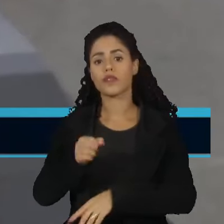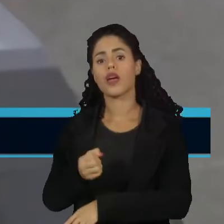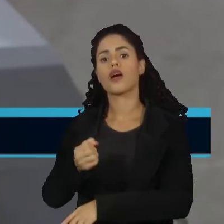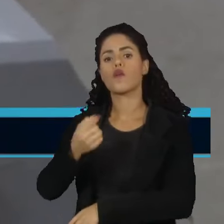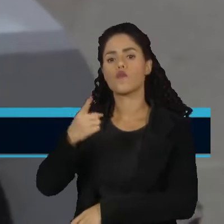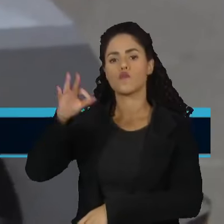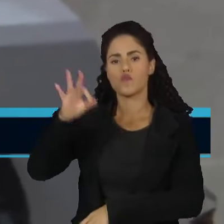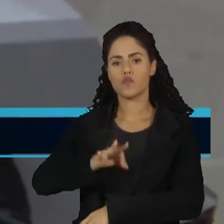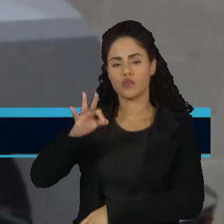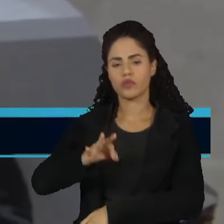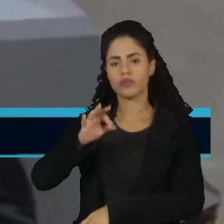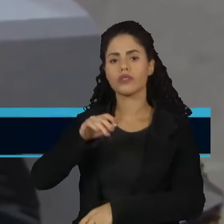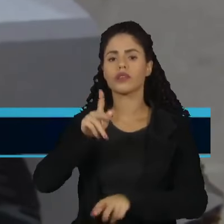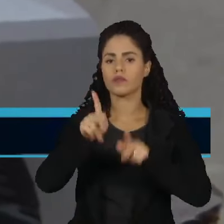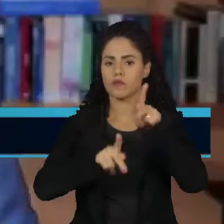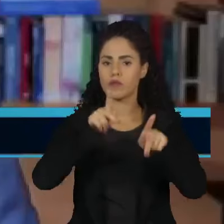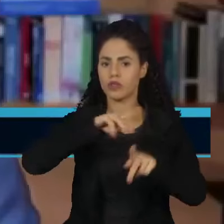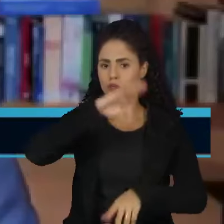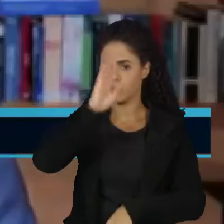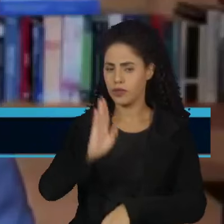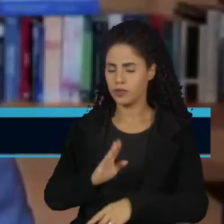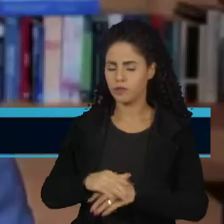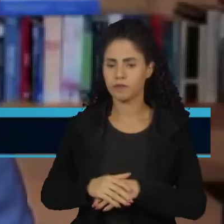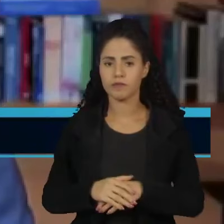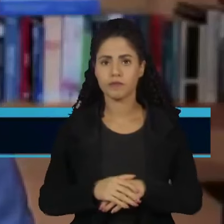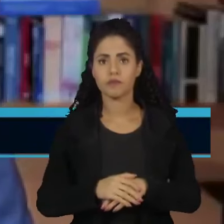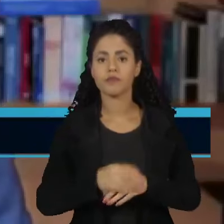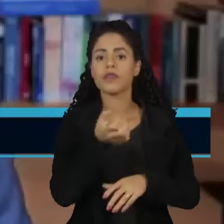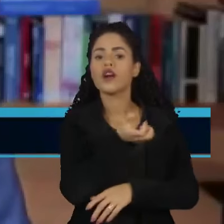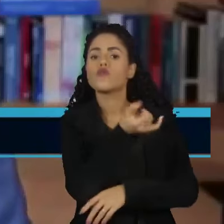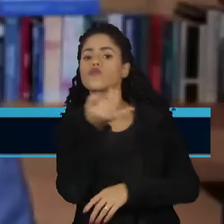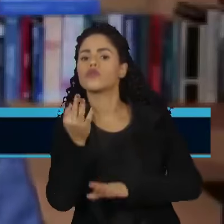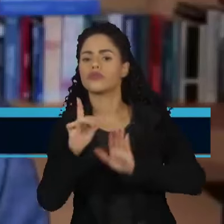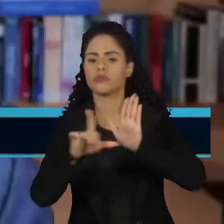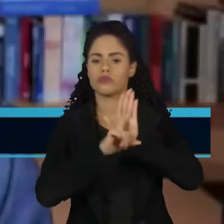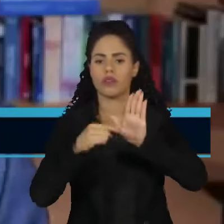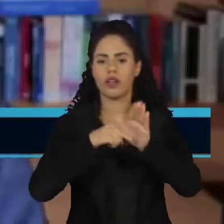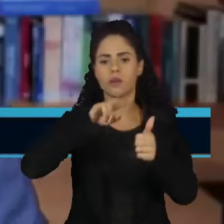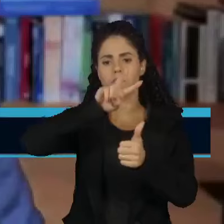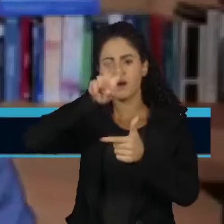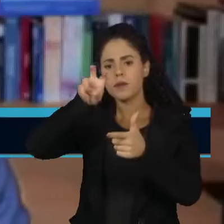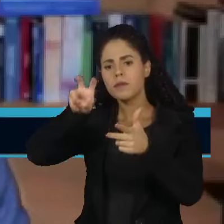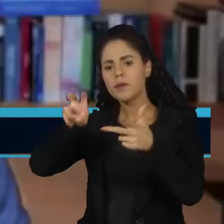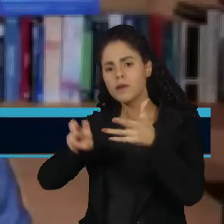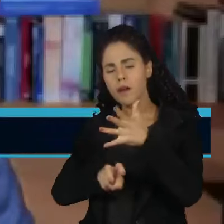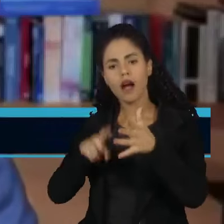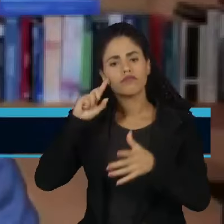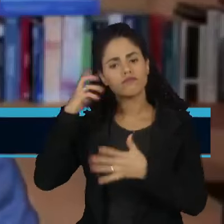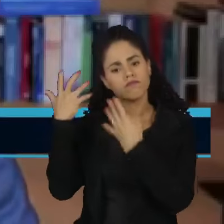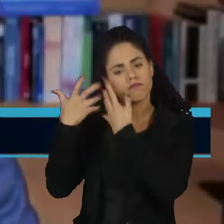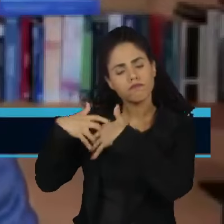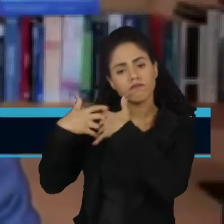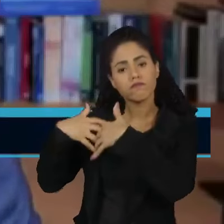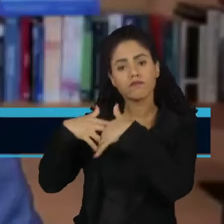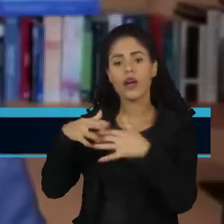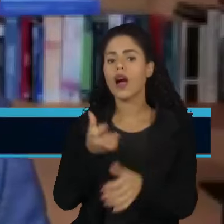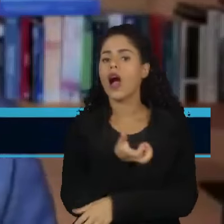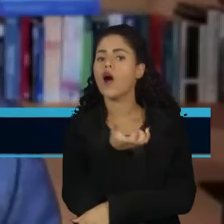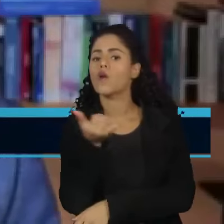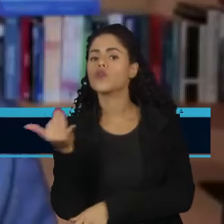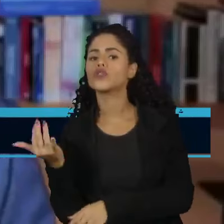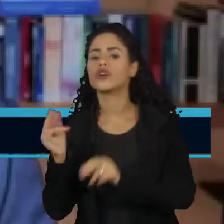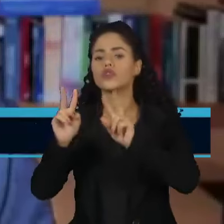1% do eleitorado do país. A quantidade de leis ordinárias, em parte, vai refletir a quantidade de